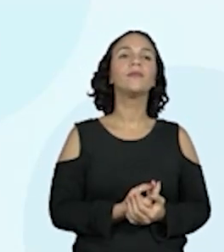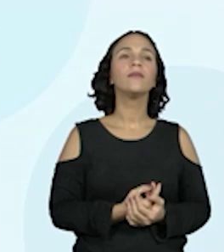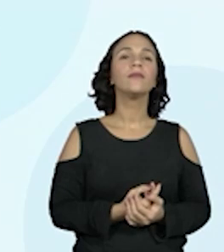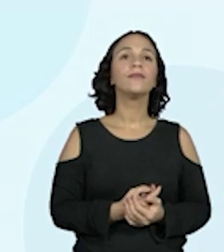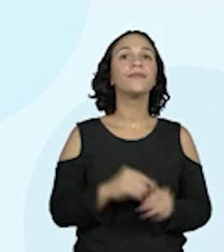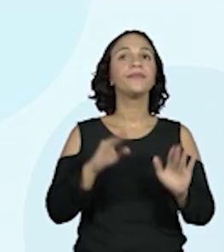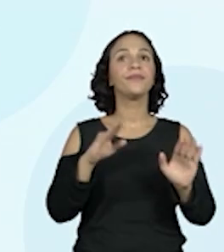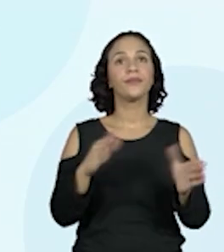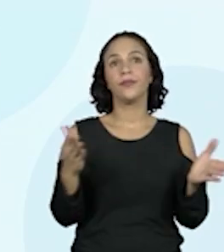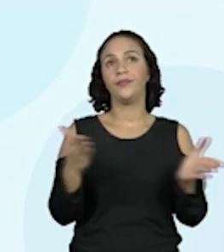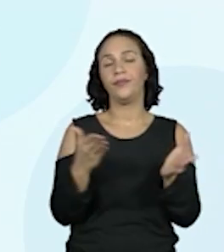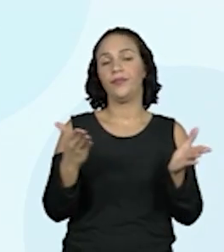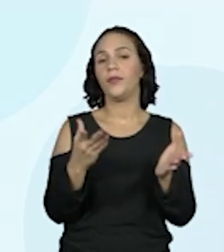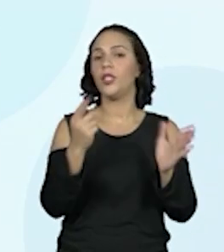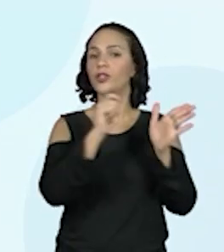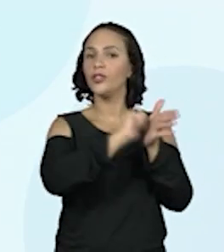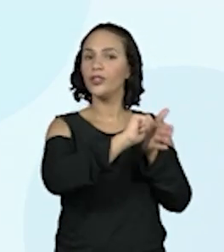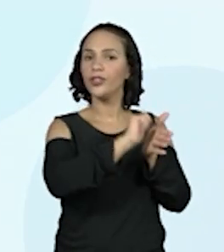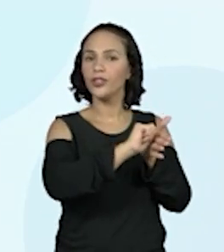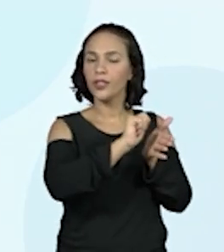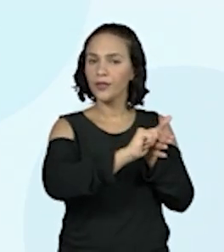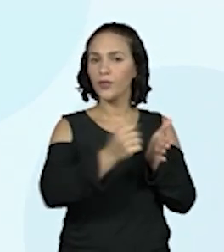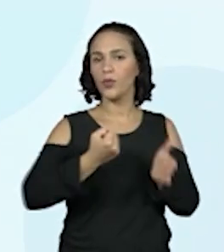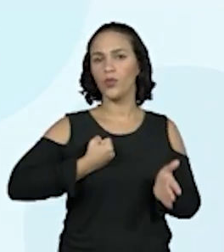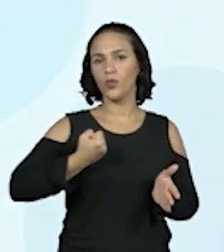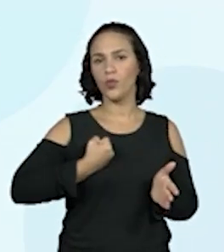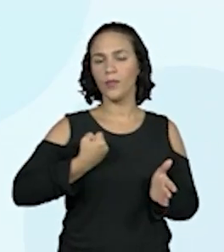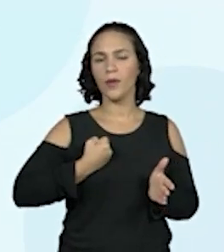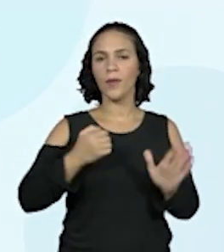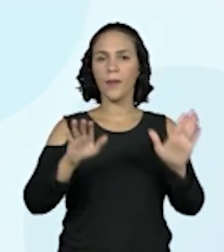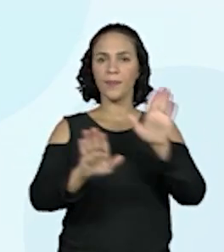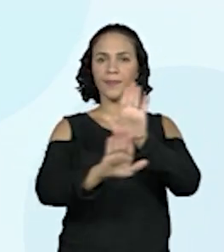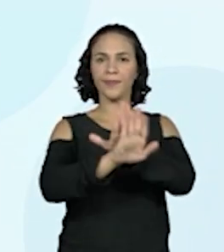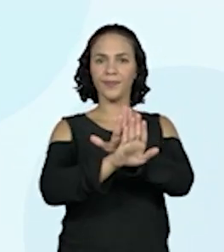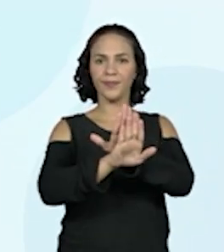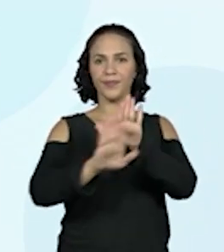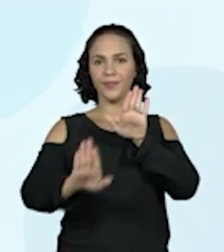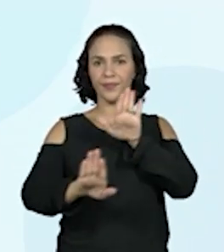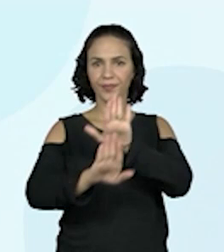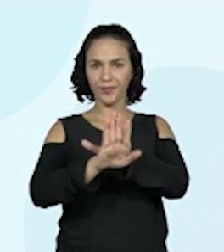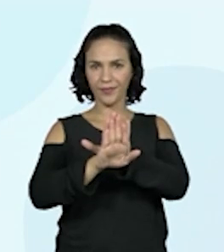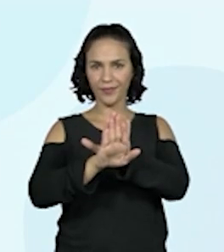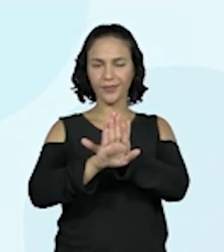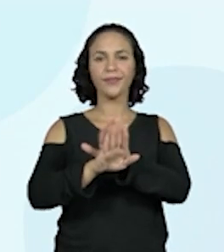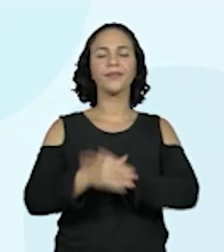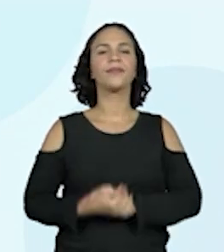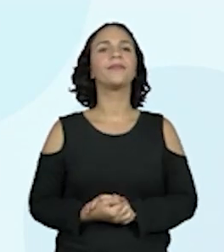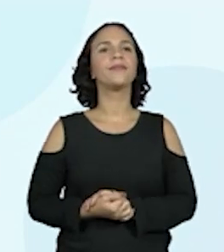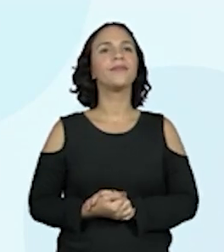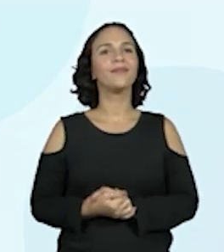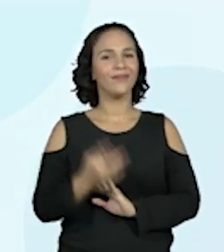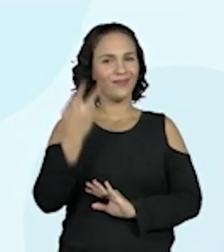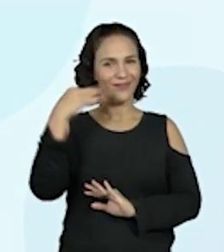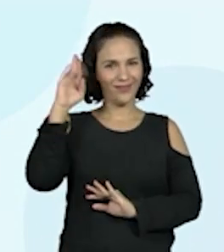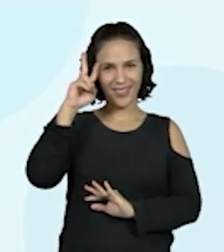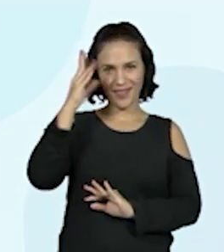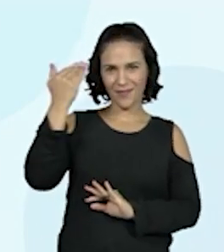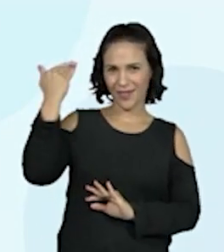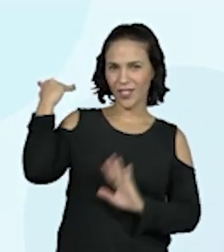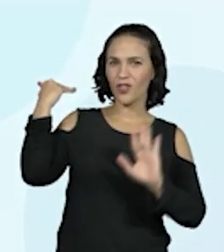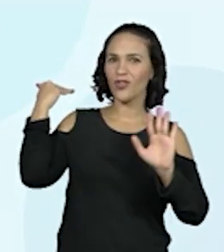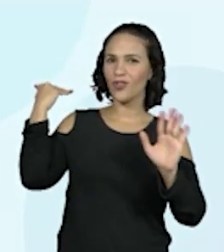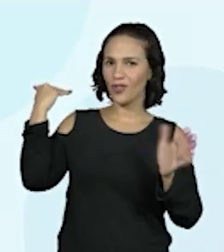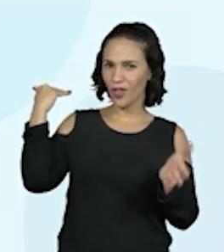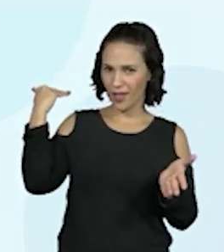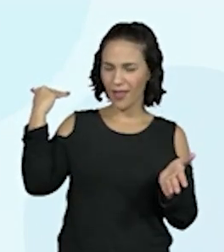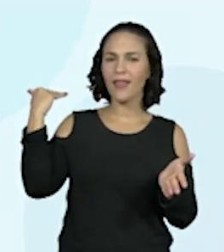escrever números com cartelas sobrepostas. Já usamos aqui, né, Pro? Sim. A